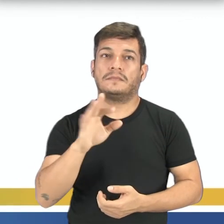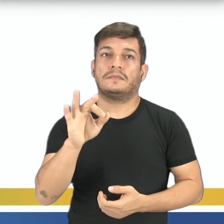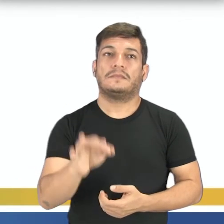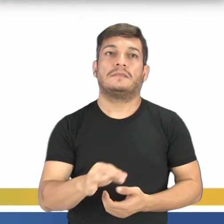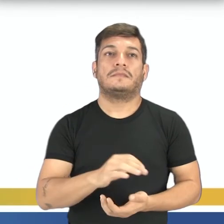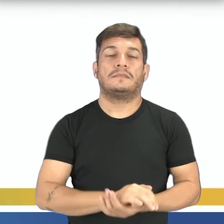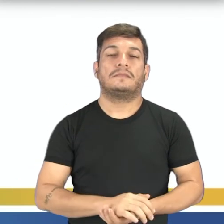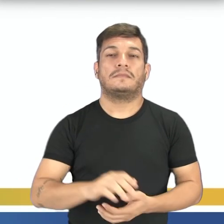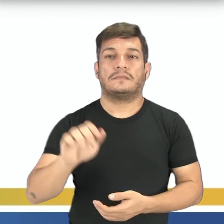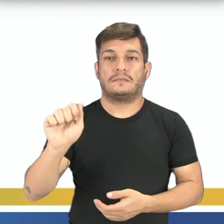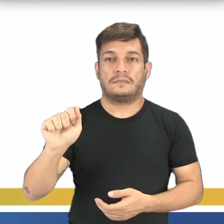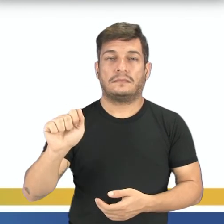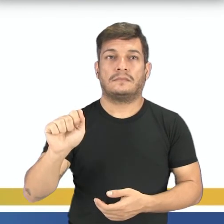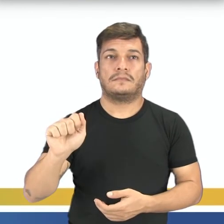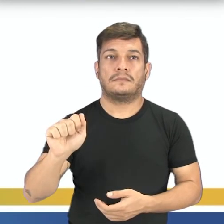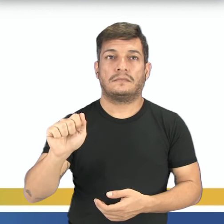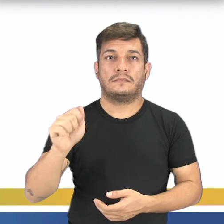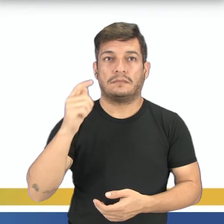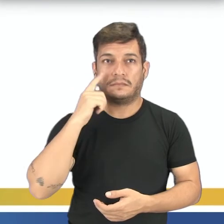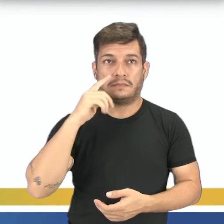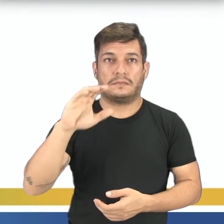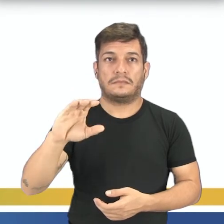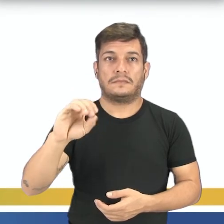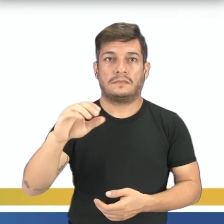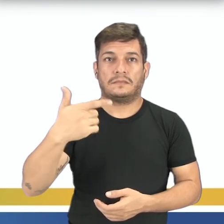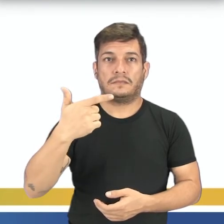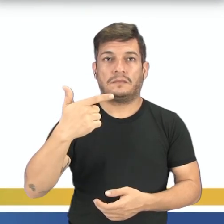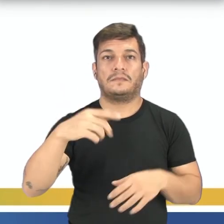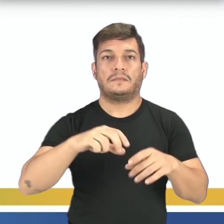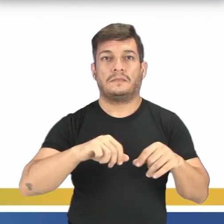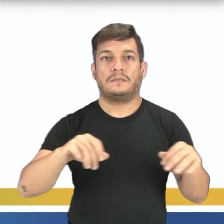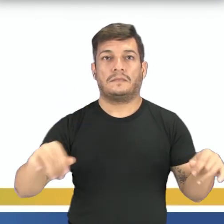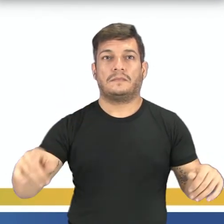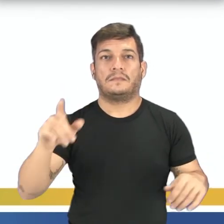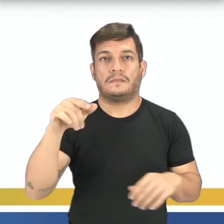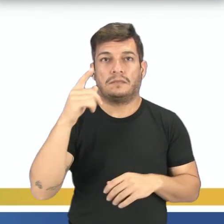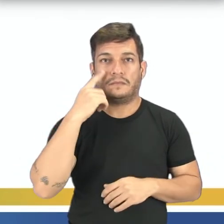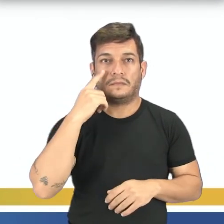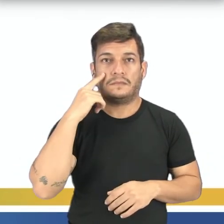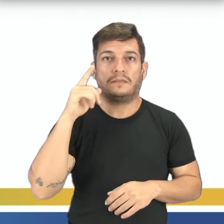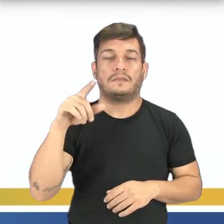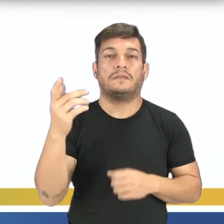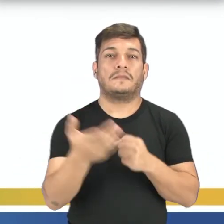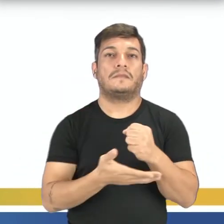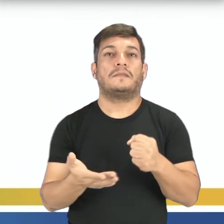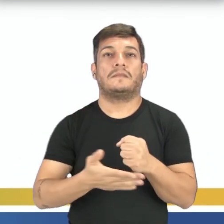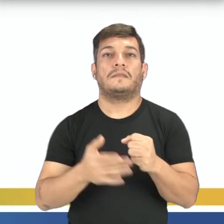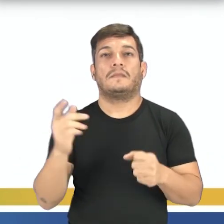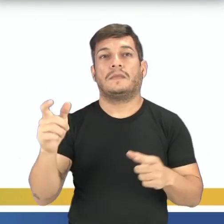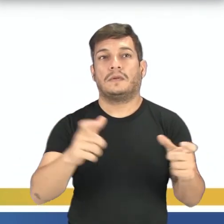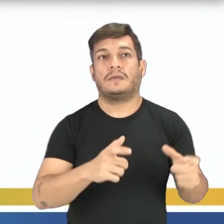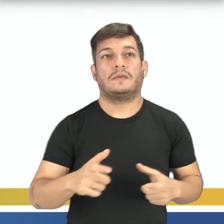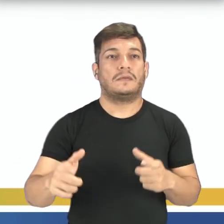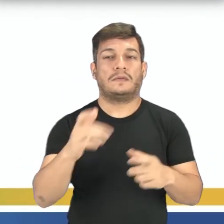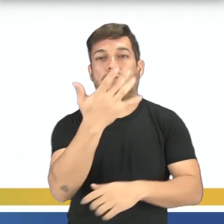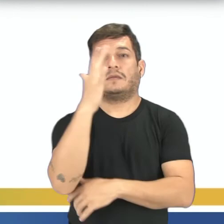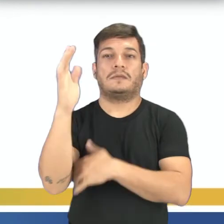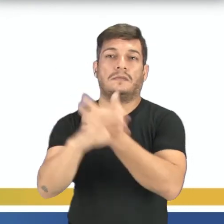correta? Alternativa A, a emissão de CO2 na atmosfera a partir das áreas